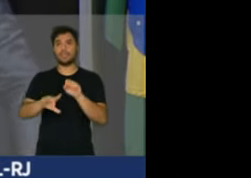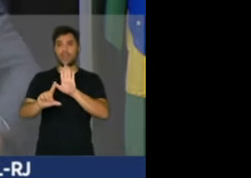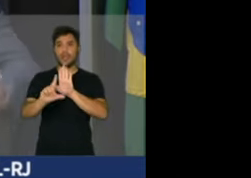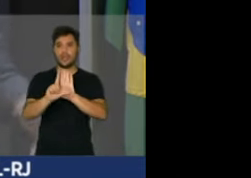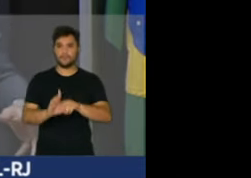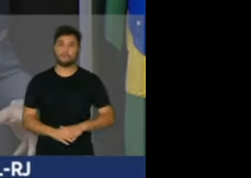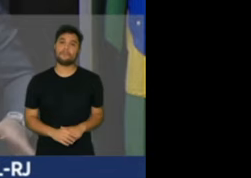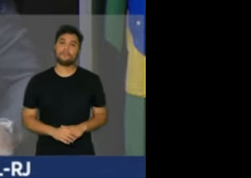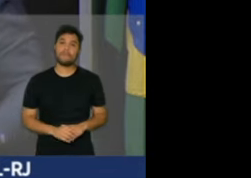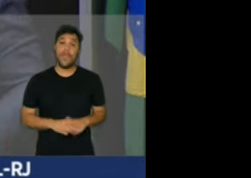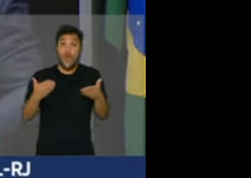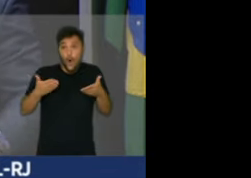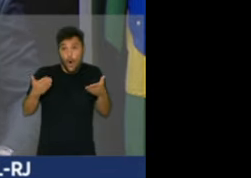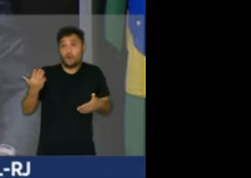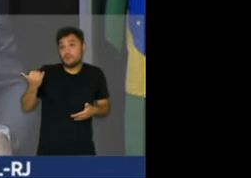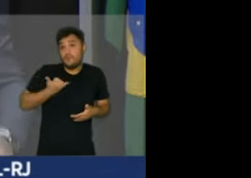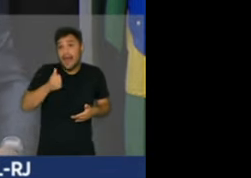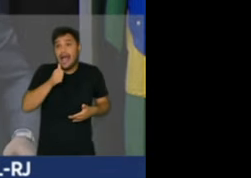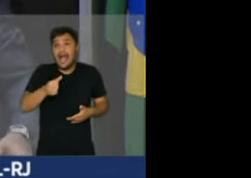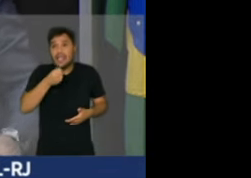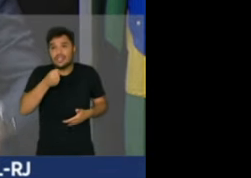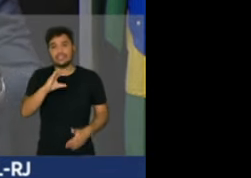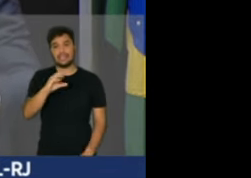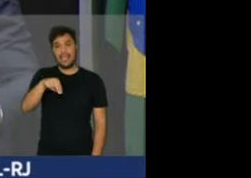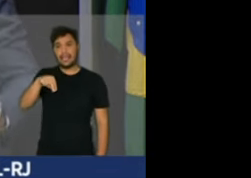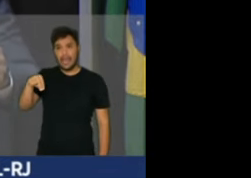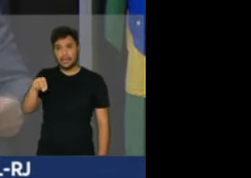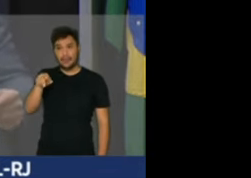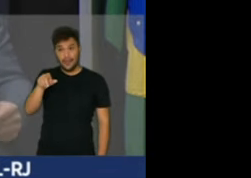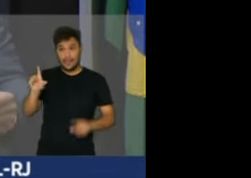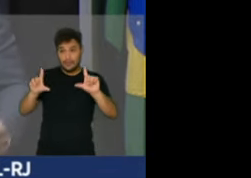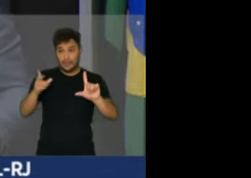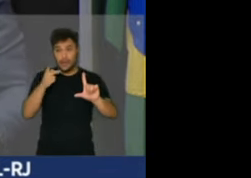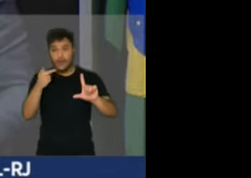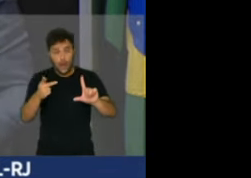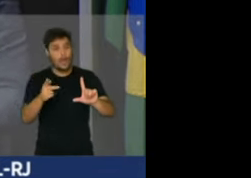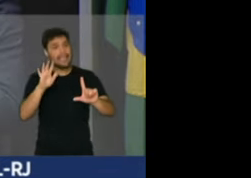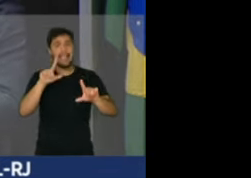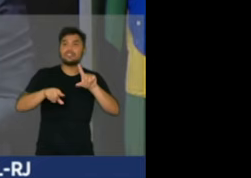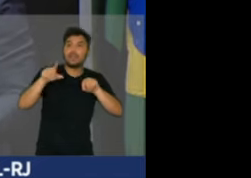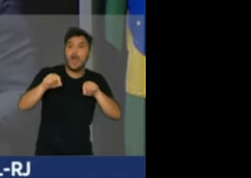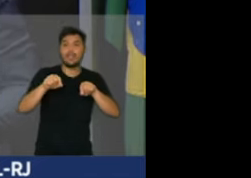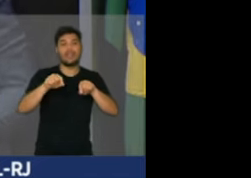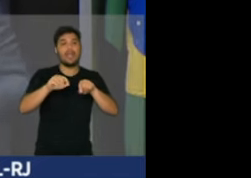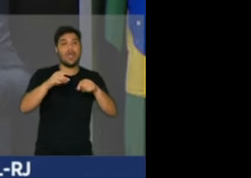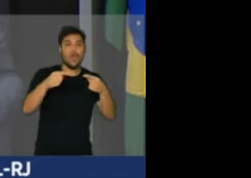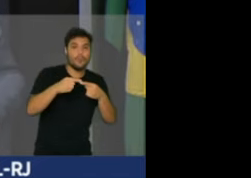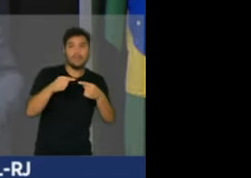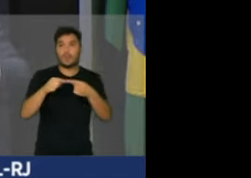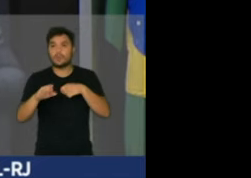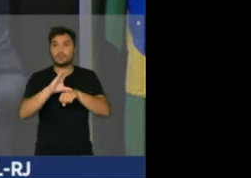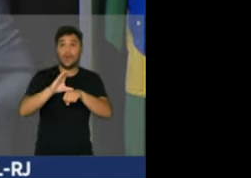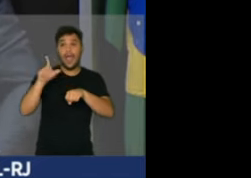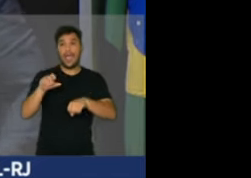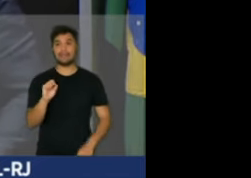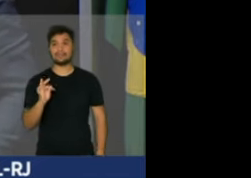E aí eu vi hoje uma jornalista da CNN dizendo que quem define o que é constitucional ou não é o STF, em referência